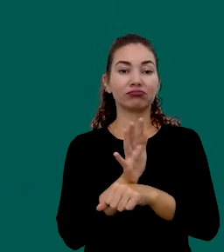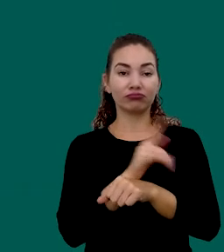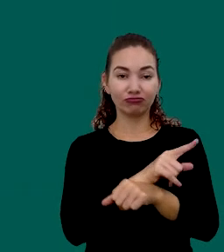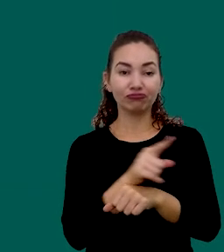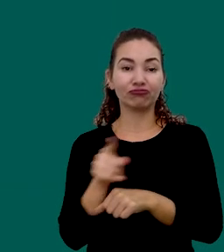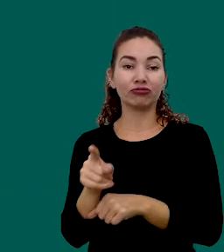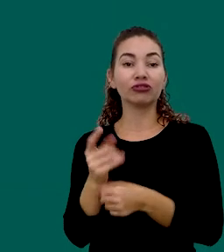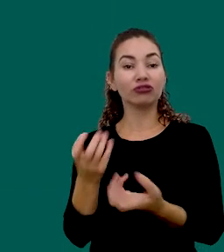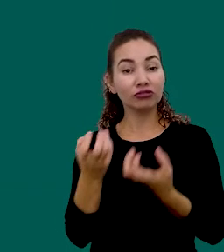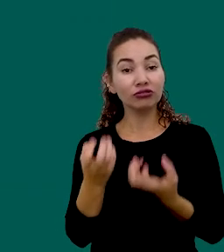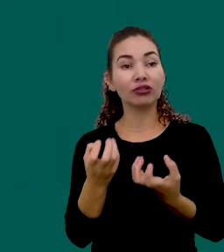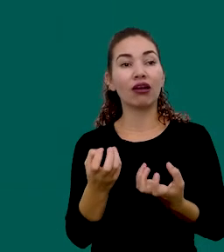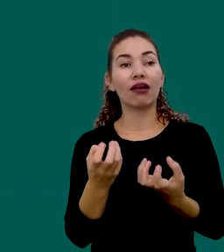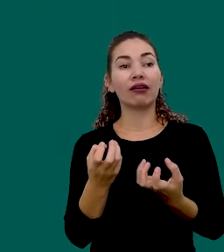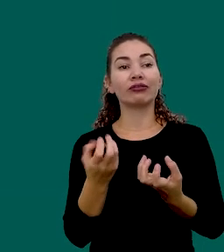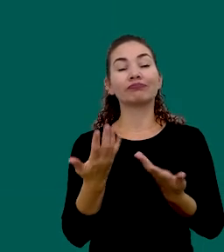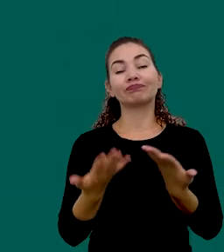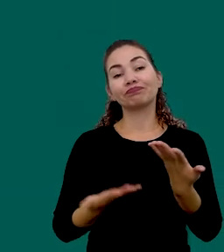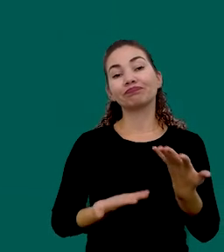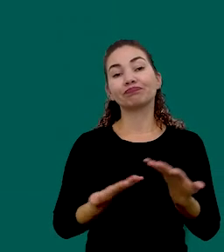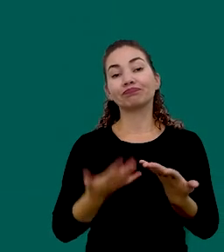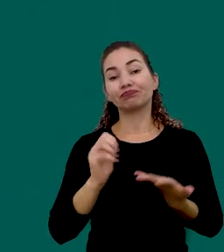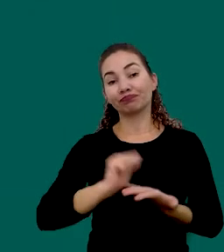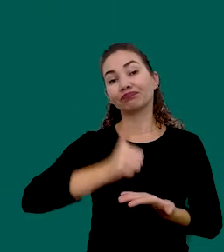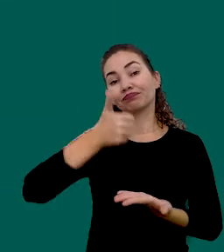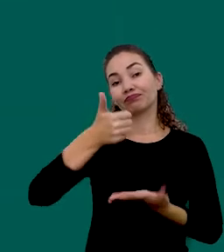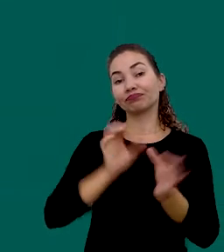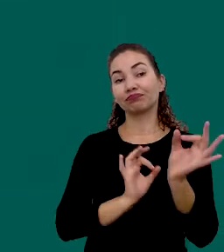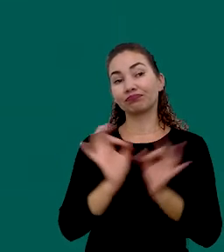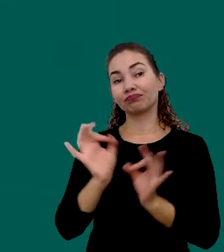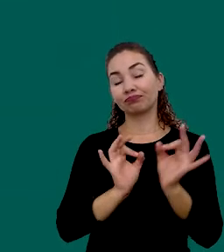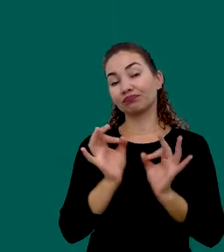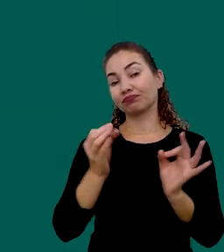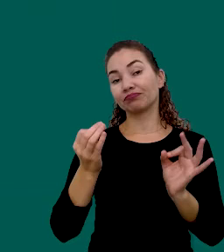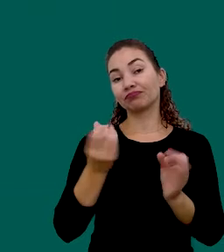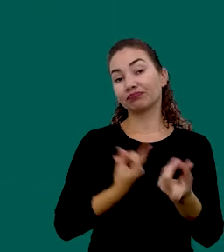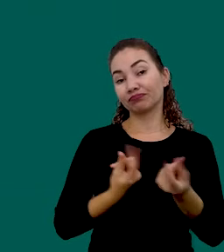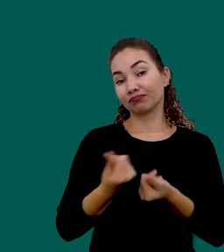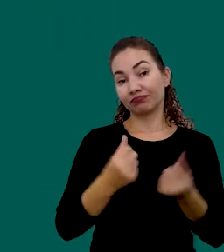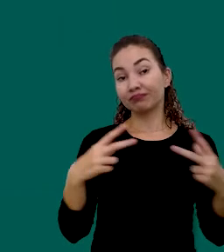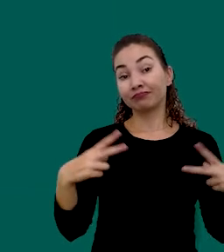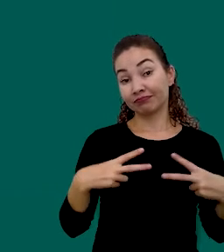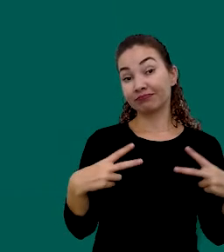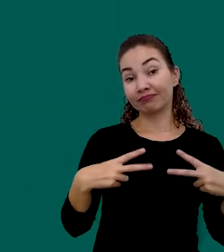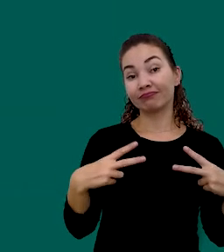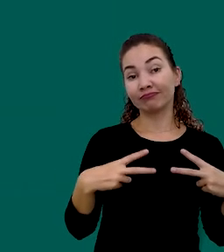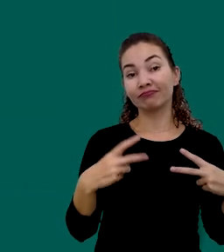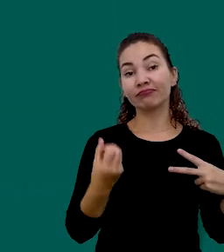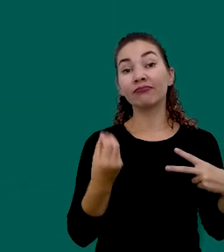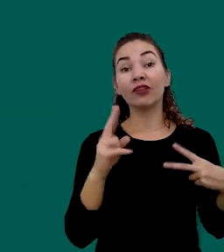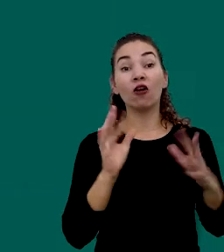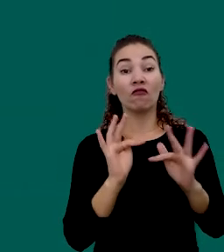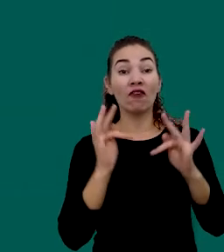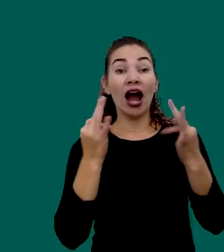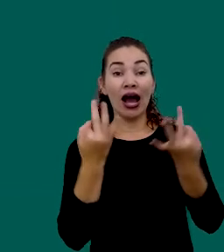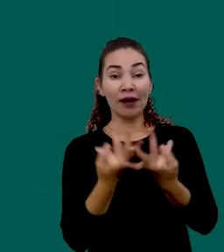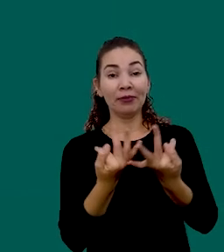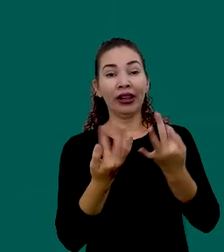Que desejam Melhor Organizar As suas Finanças Pessoais Ou Familiar